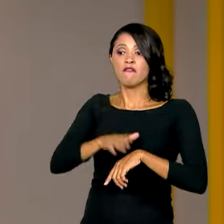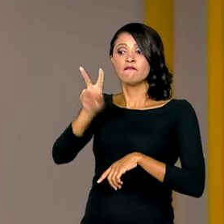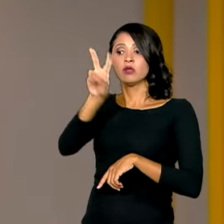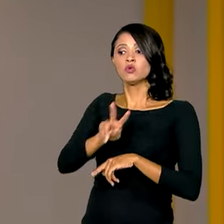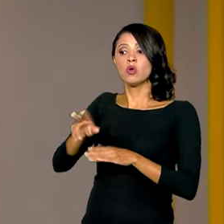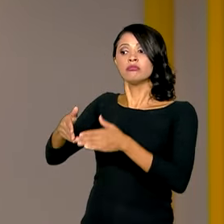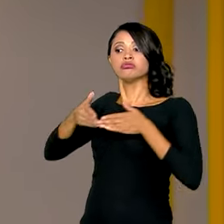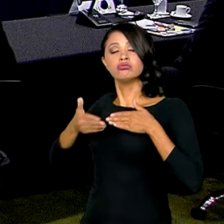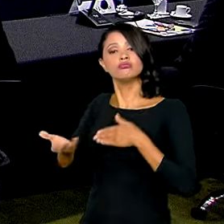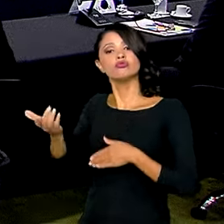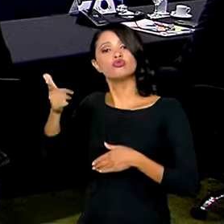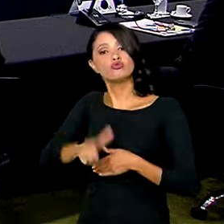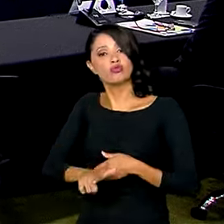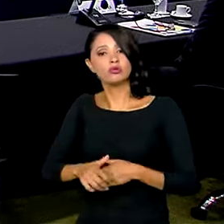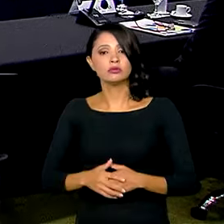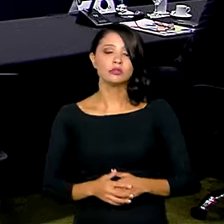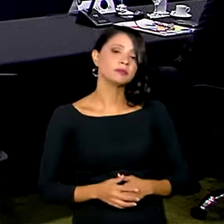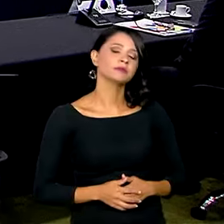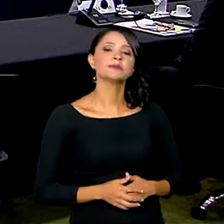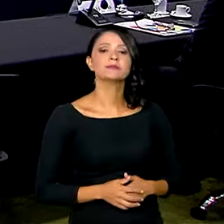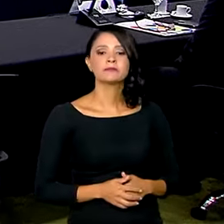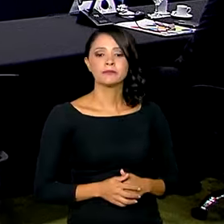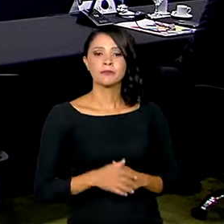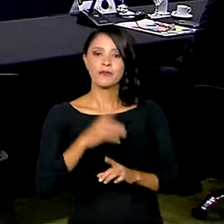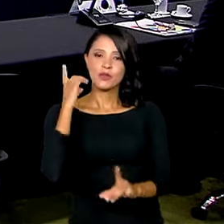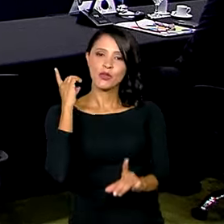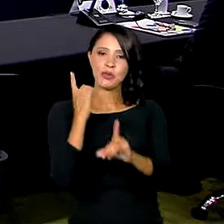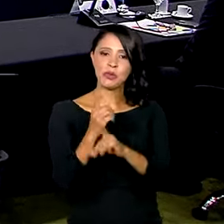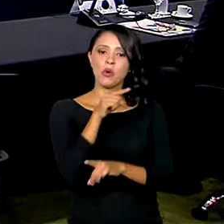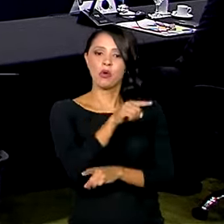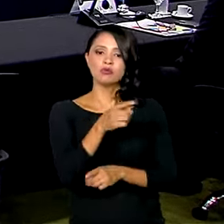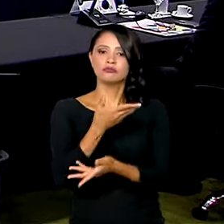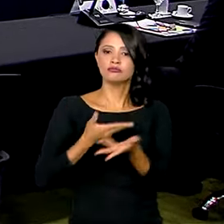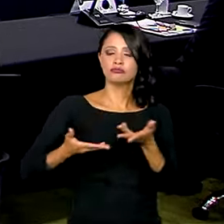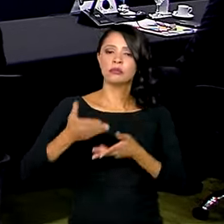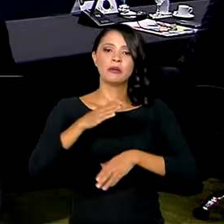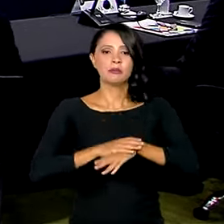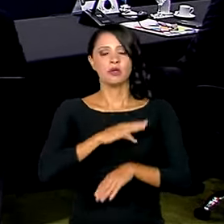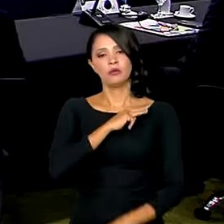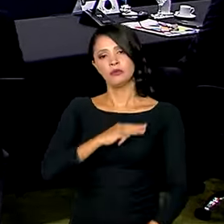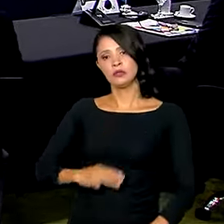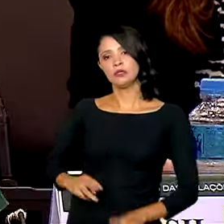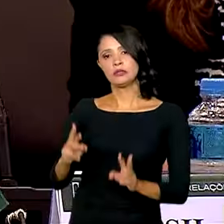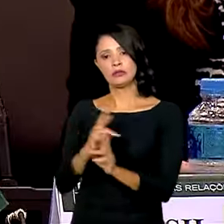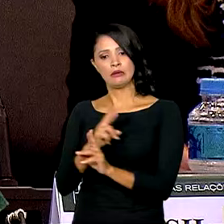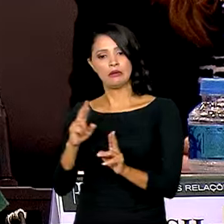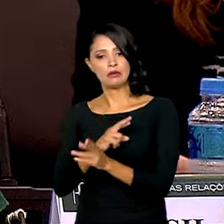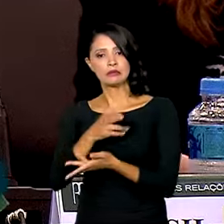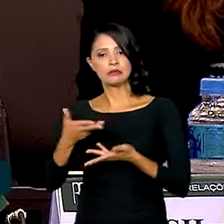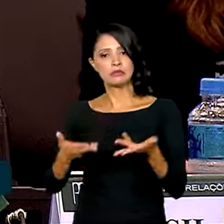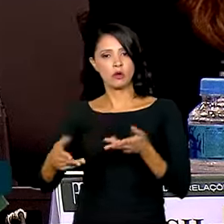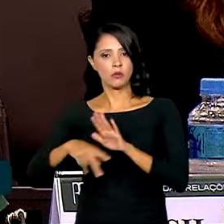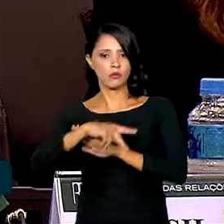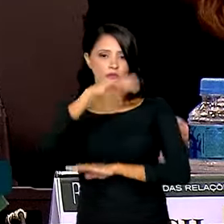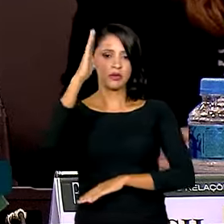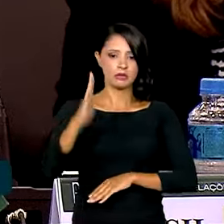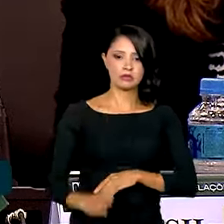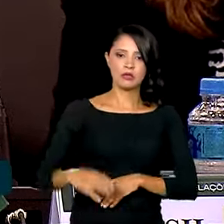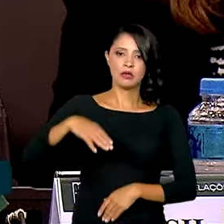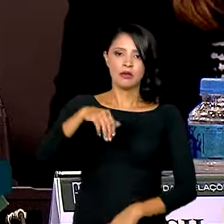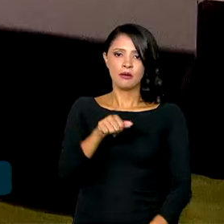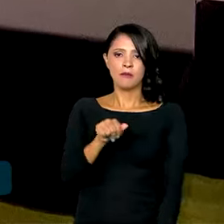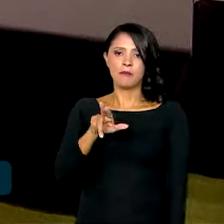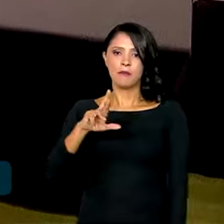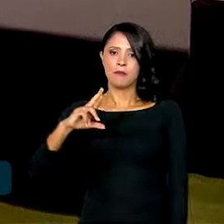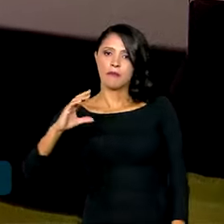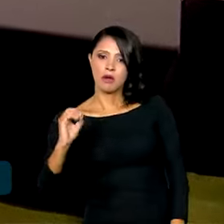Venezuela. O encontro foi mediado pelo ministro das Relações Exteriores do Brasil, Mauro